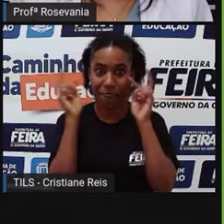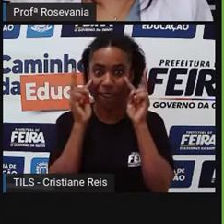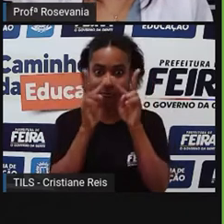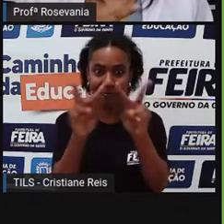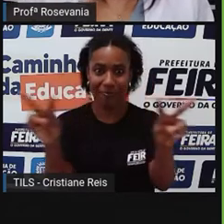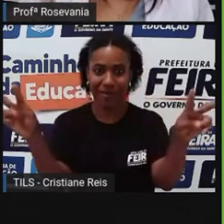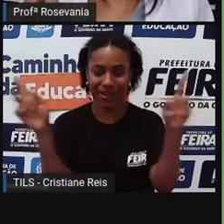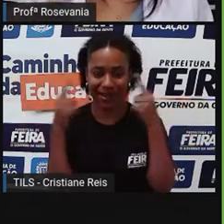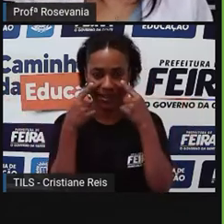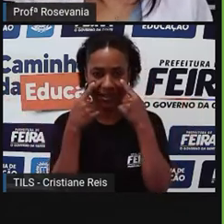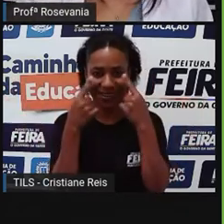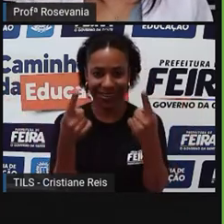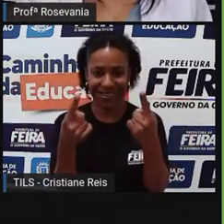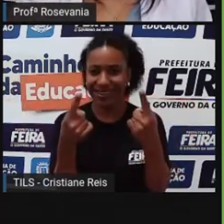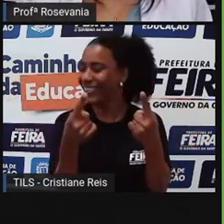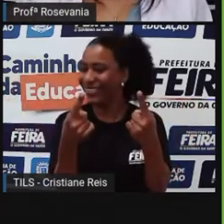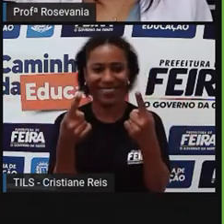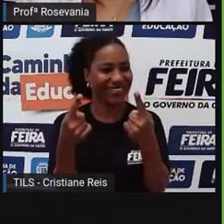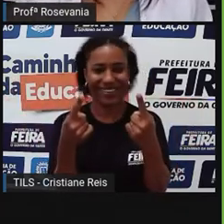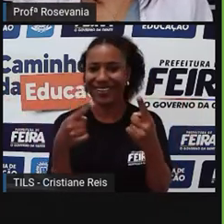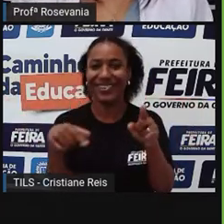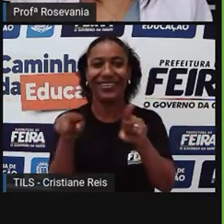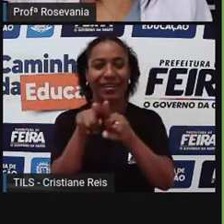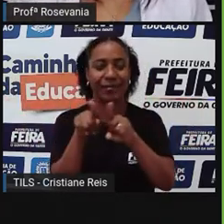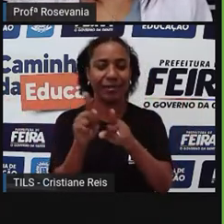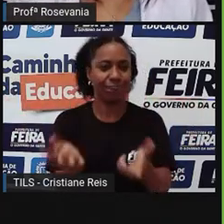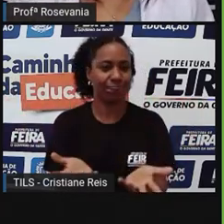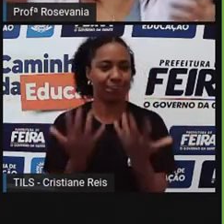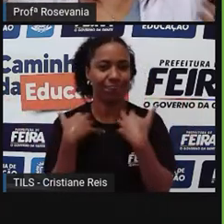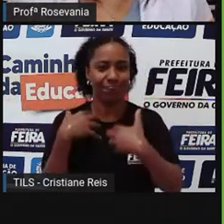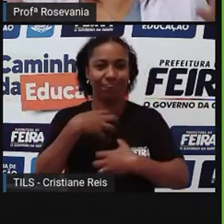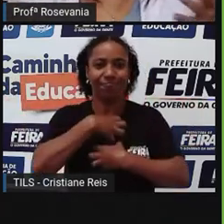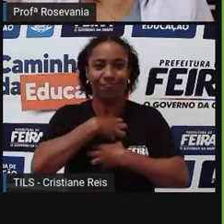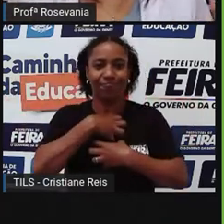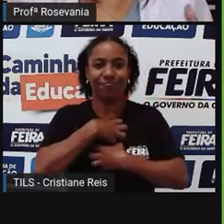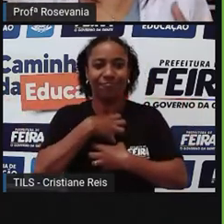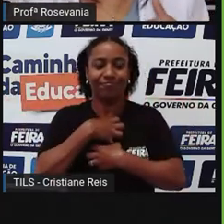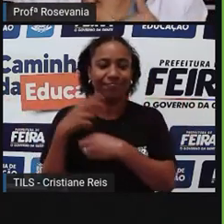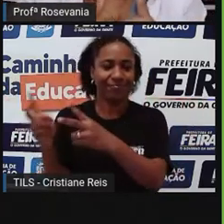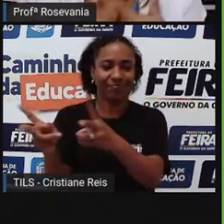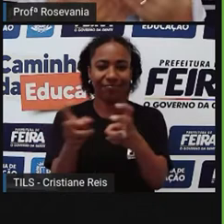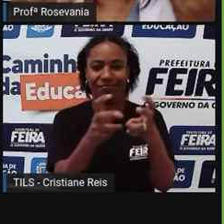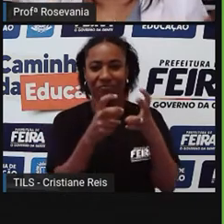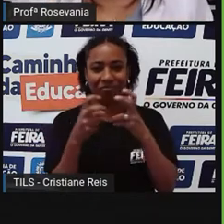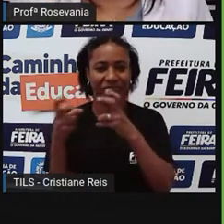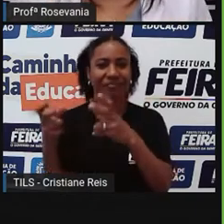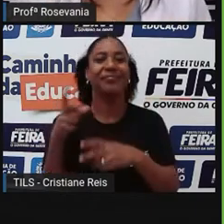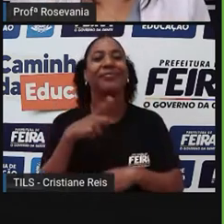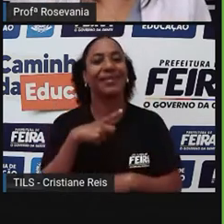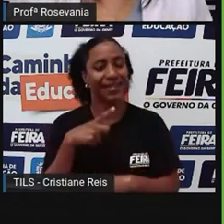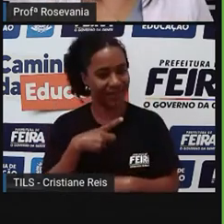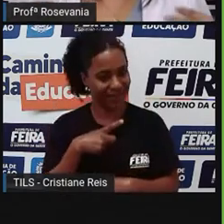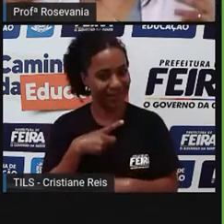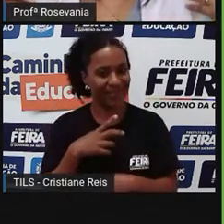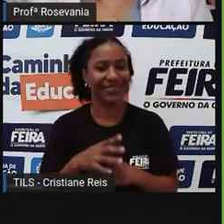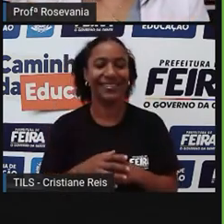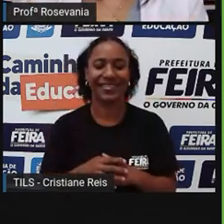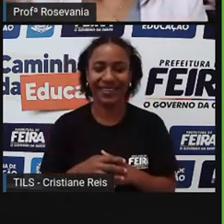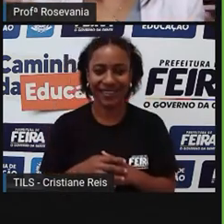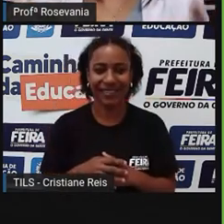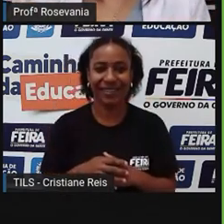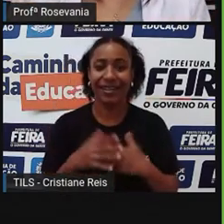poder perceber ali essa paisagem. Por isso que até uma pessoa também que não enxerga, consegue